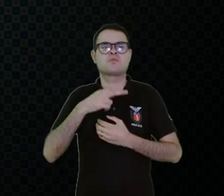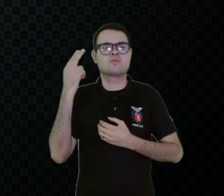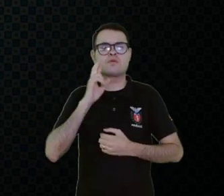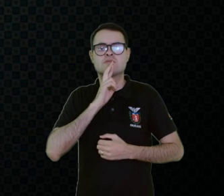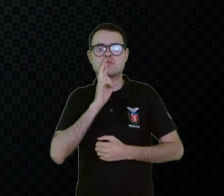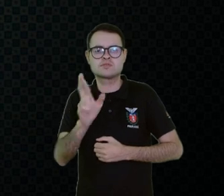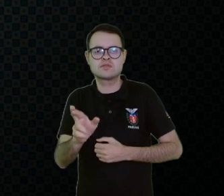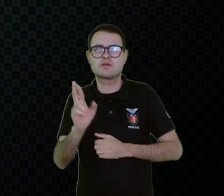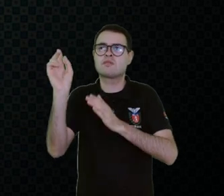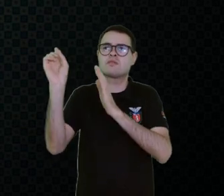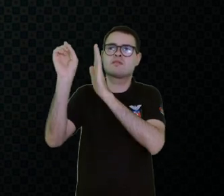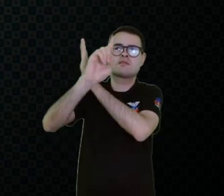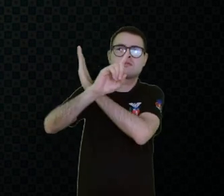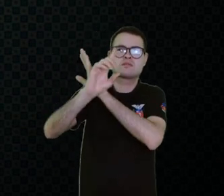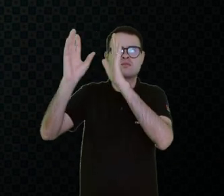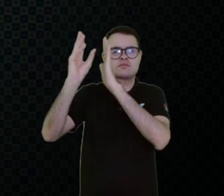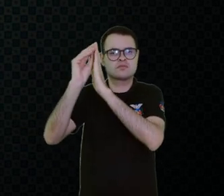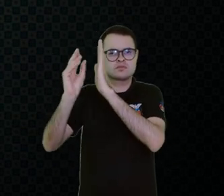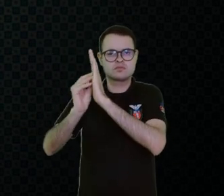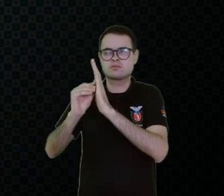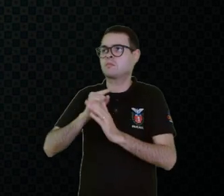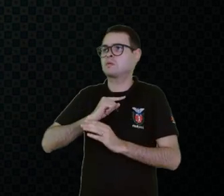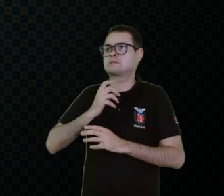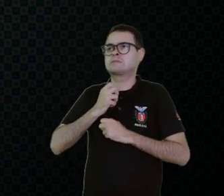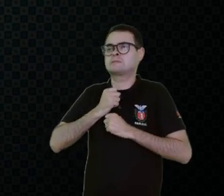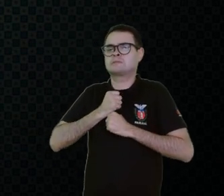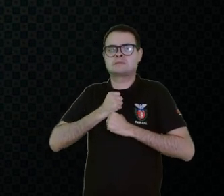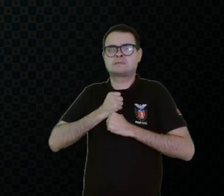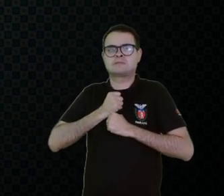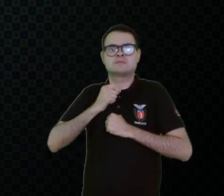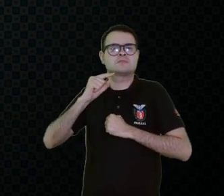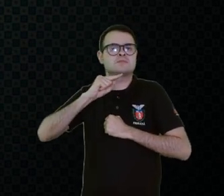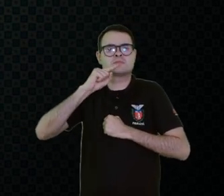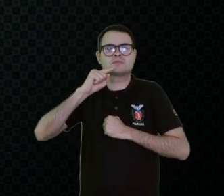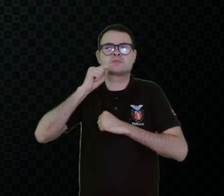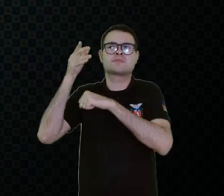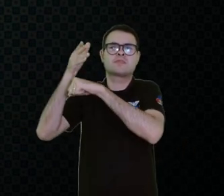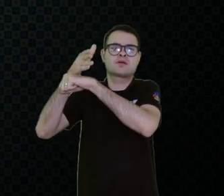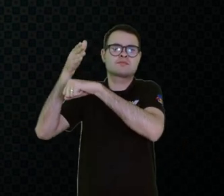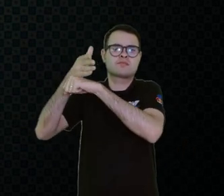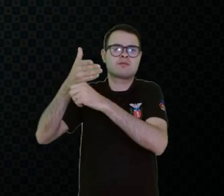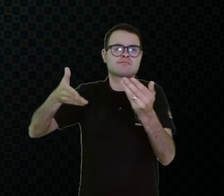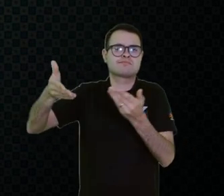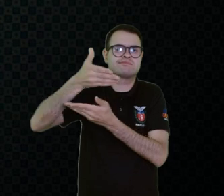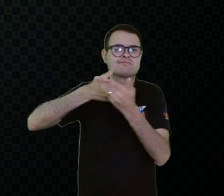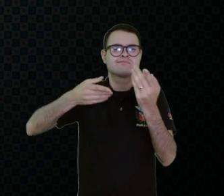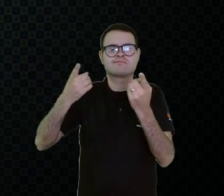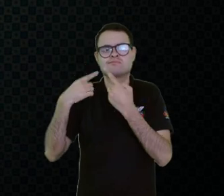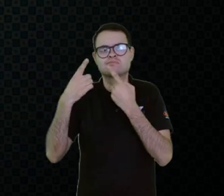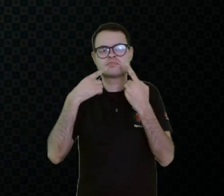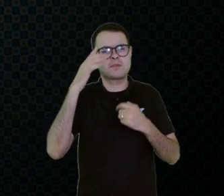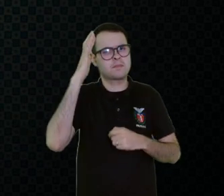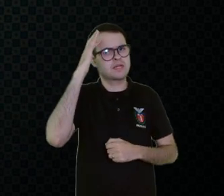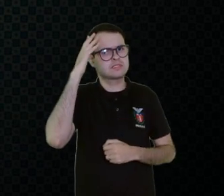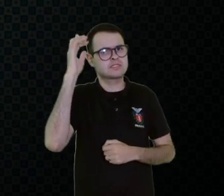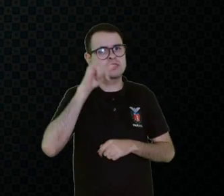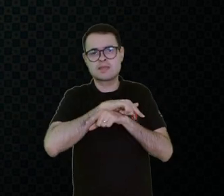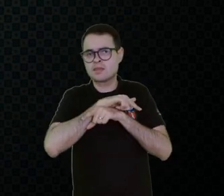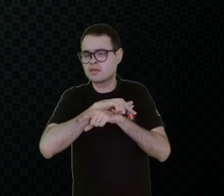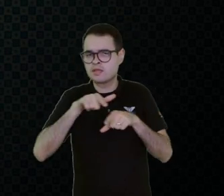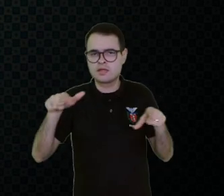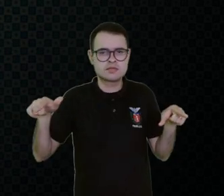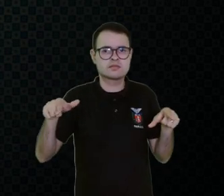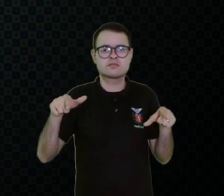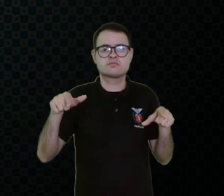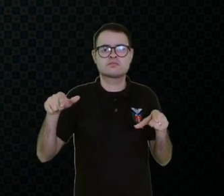àquela questão de conteúdo do professor. Não conseguir participar de uma conversa com os colegas. Então, imagina se a gente não conseguisse ser